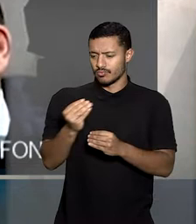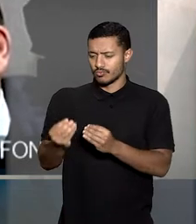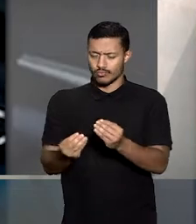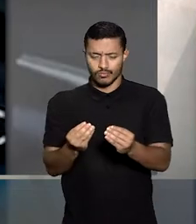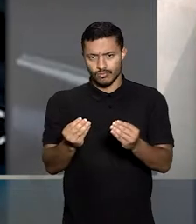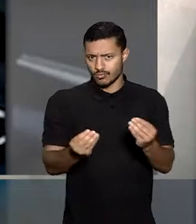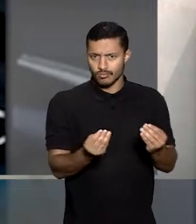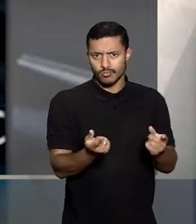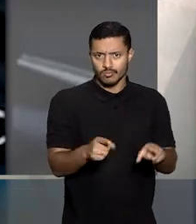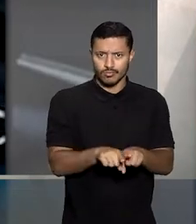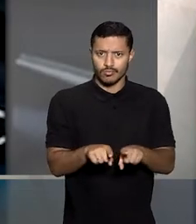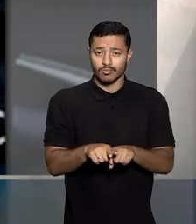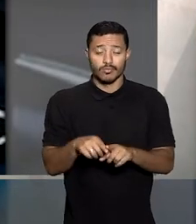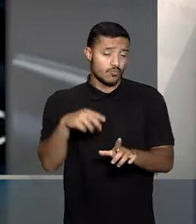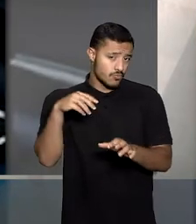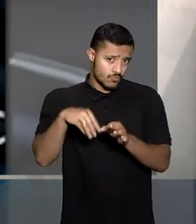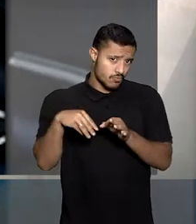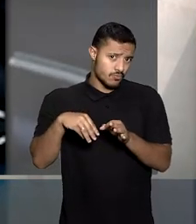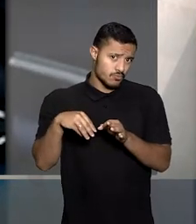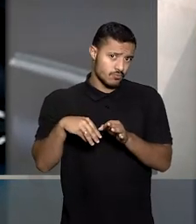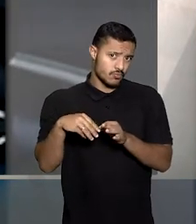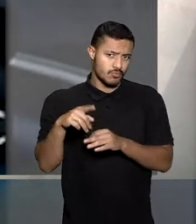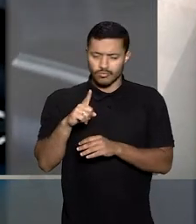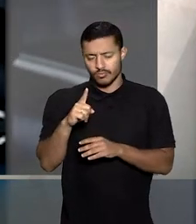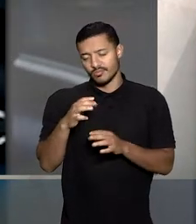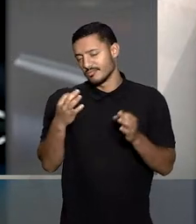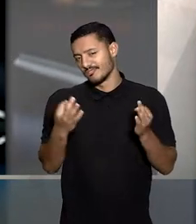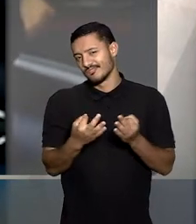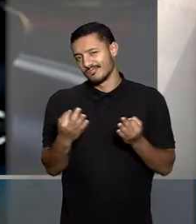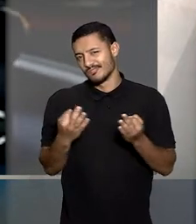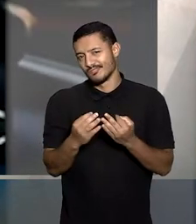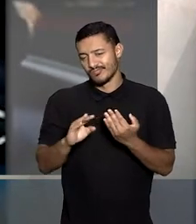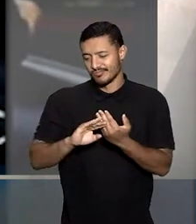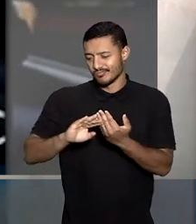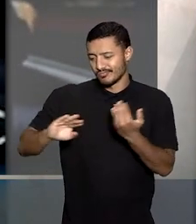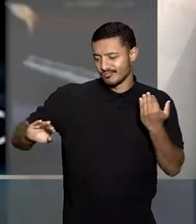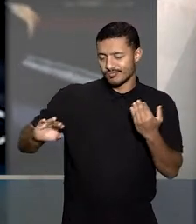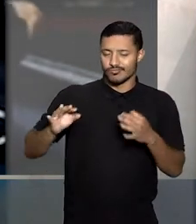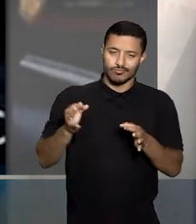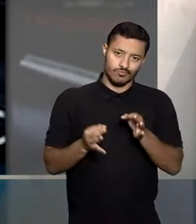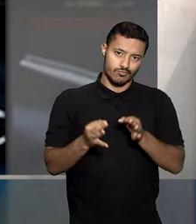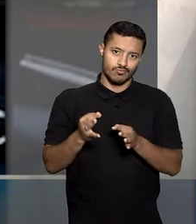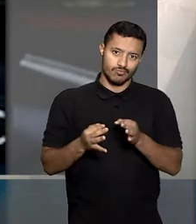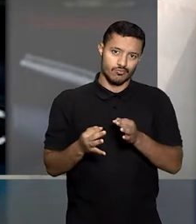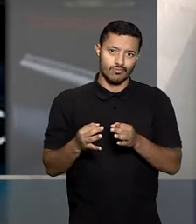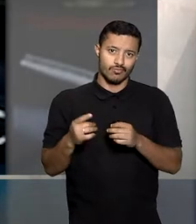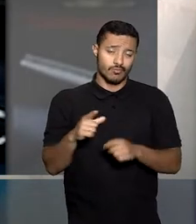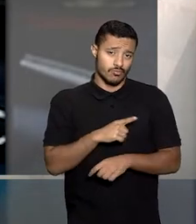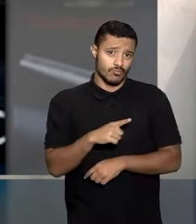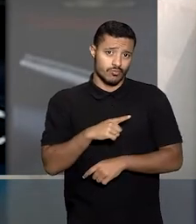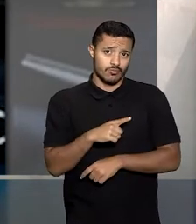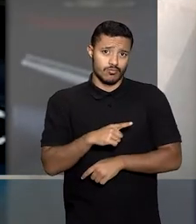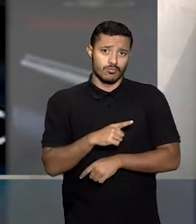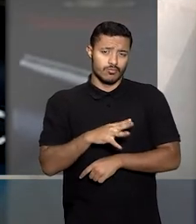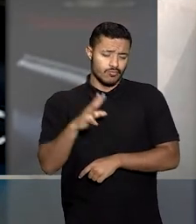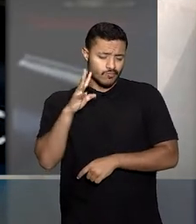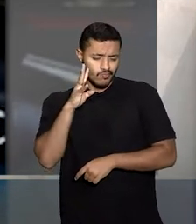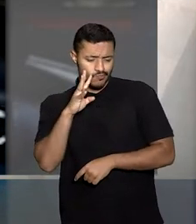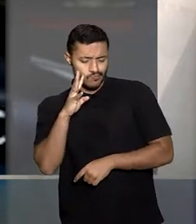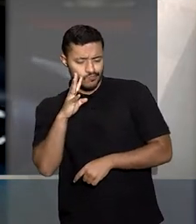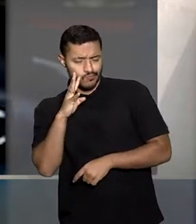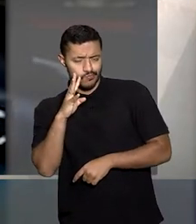prevenção. Para o ministro, no entanto, não seria adequado afastar o julgador, que possui sua competência legalmente